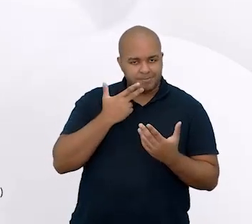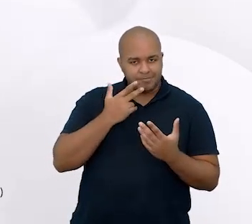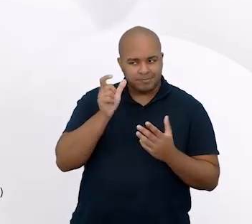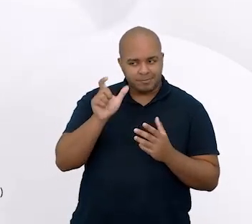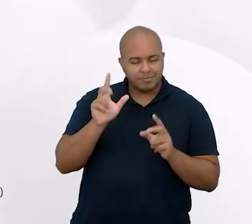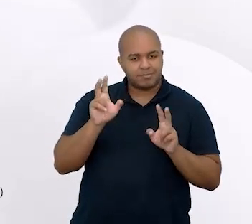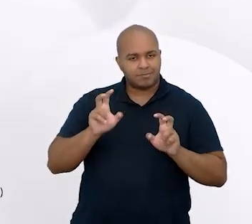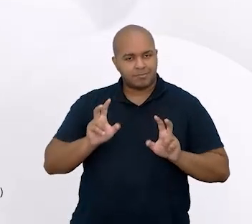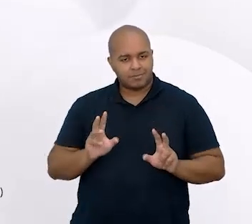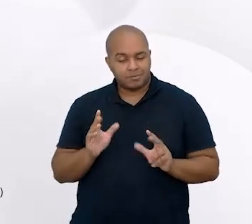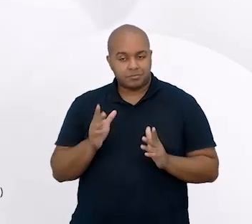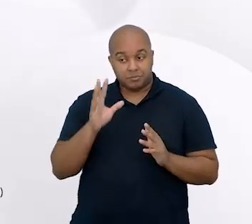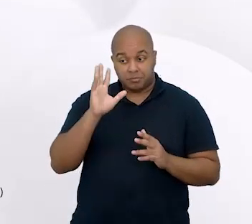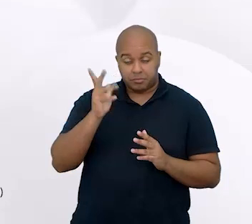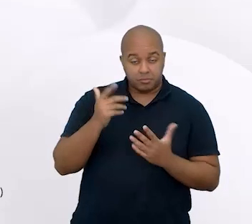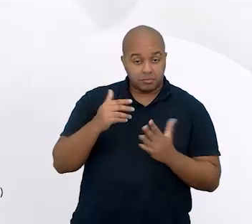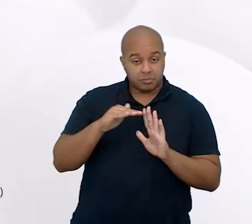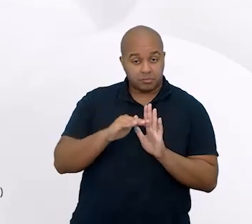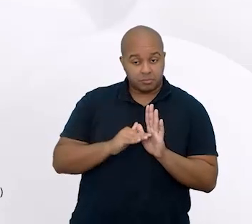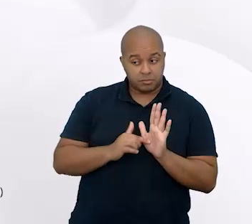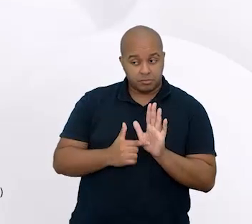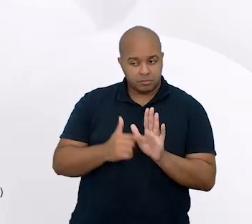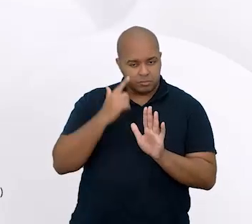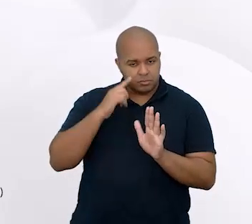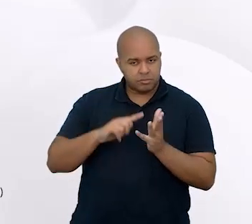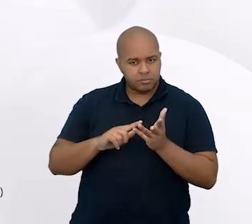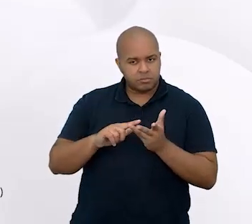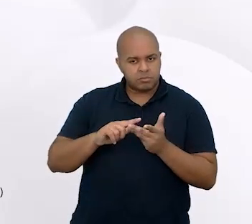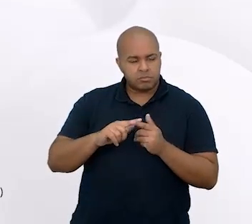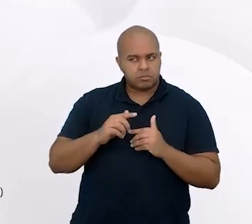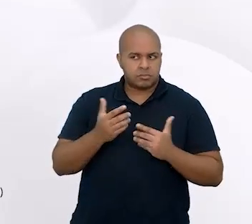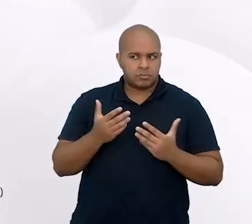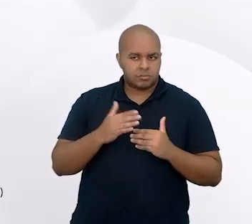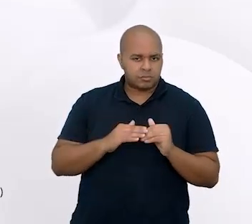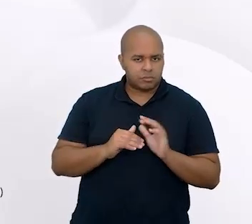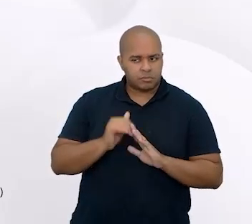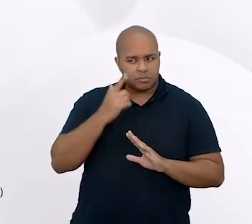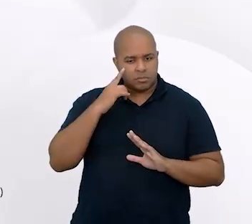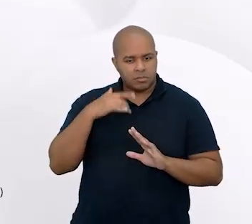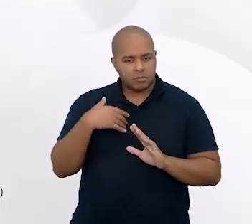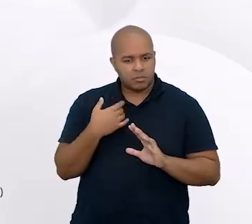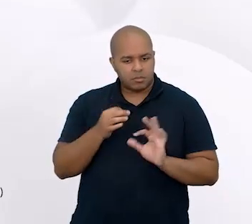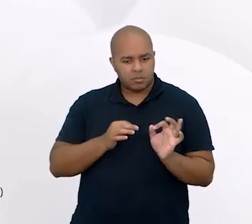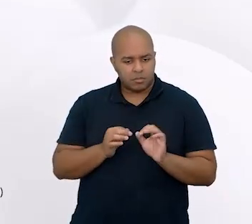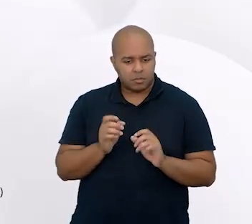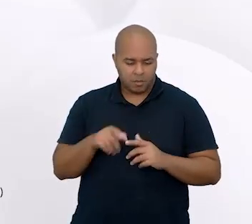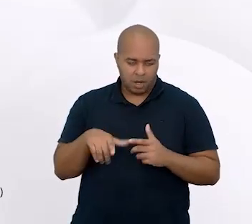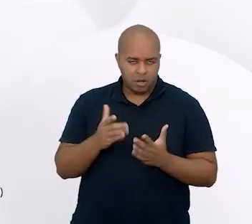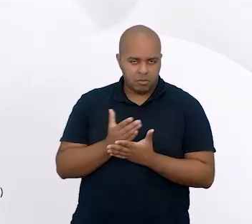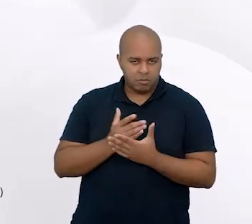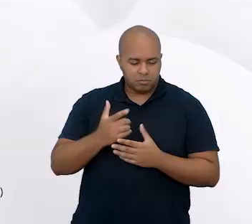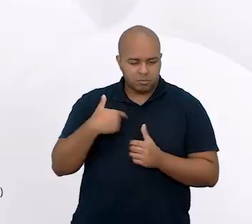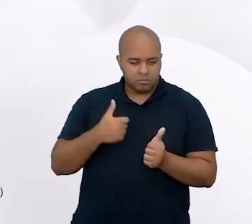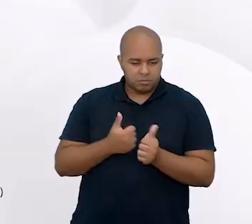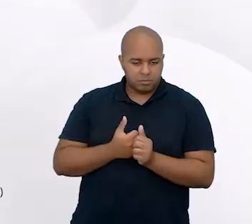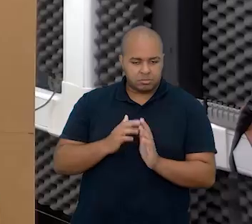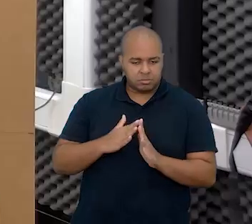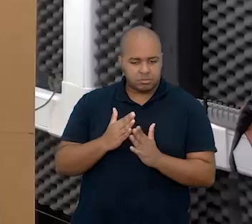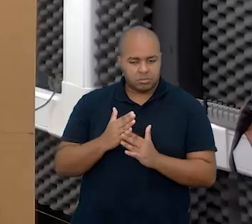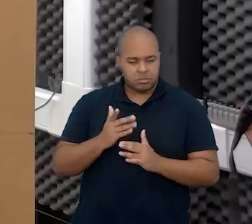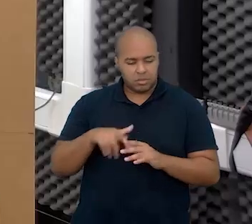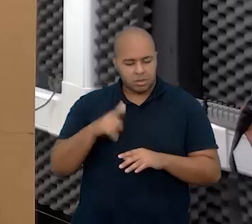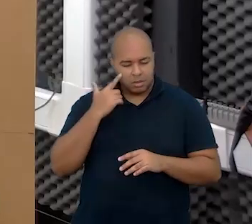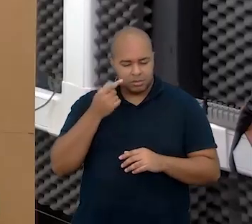sobre a resolução que traz as competências profissionais, a gente espera que as unidades escolares tenham se aproximado do documento e